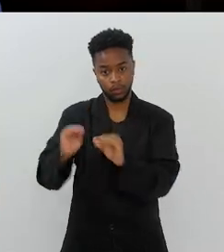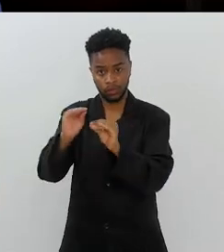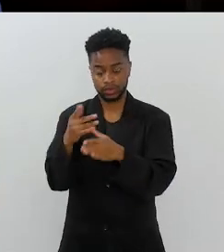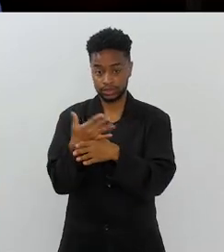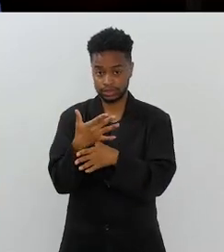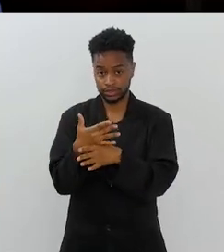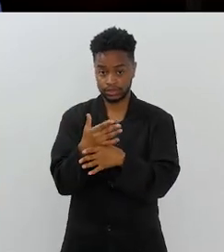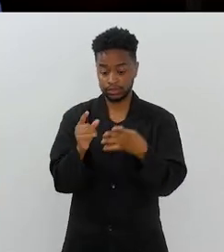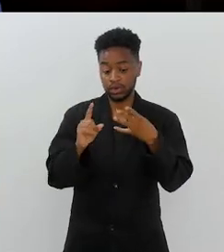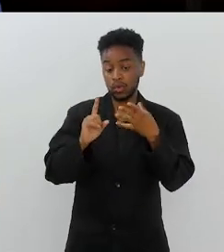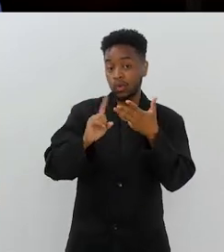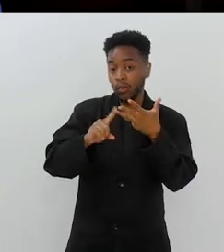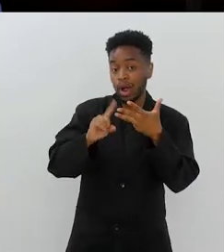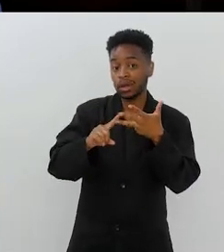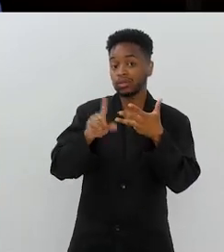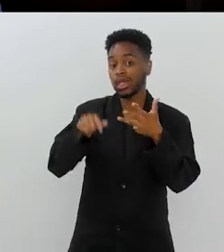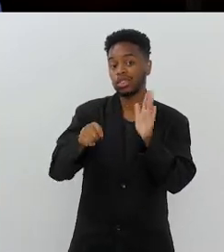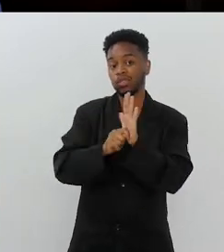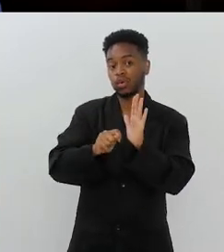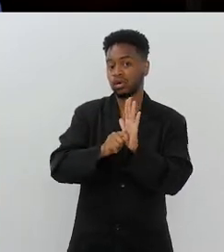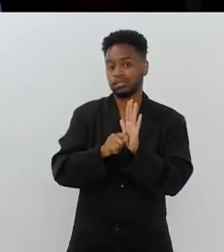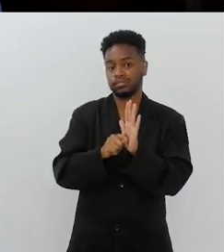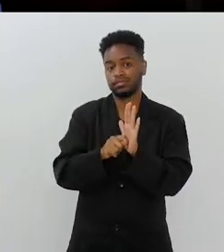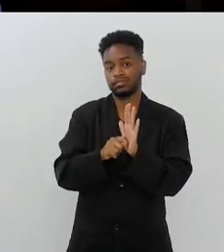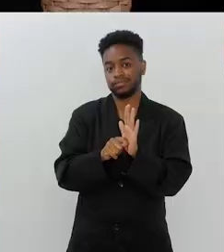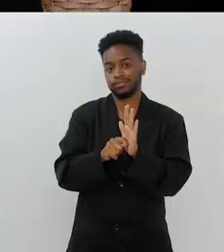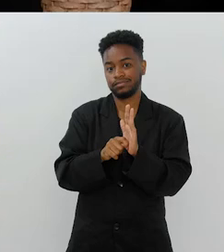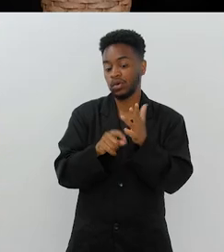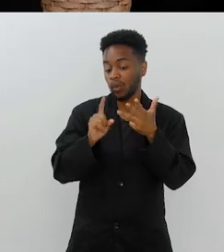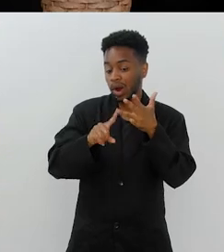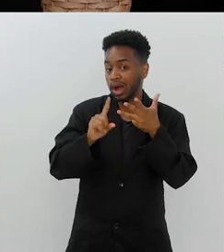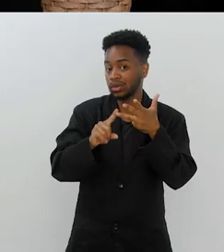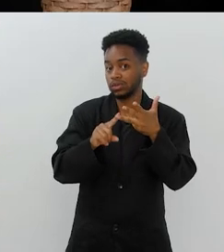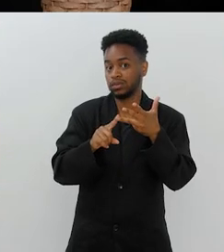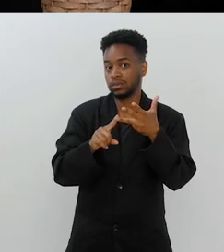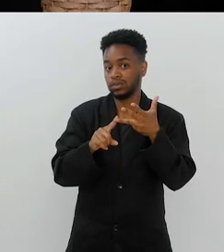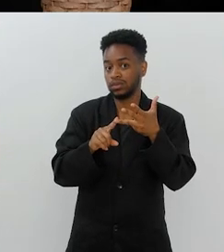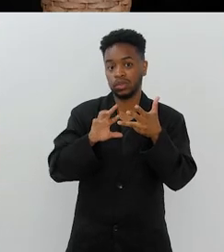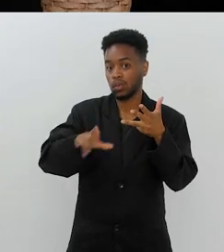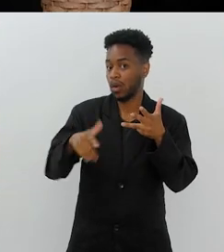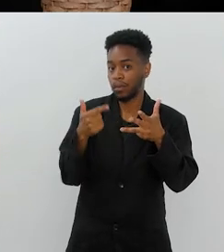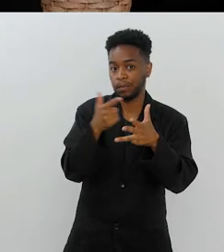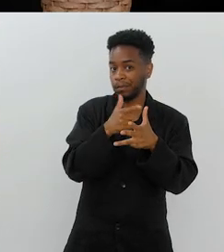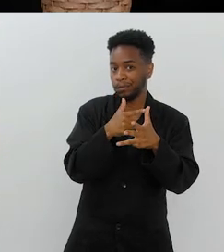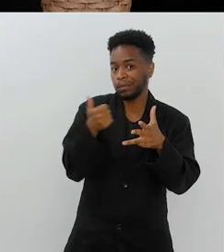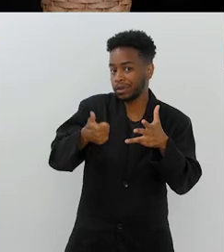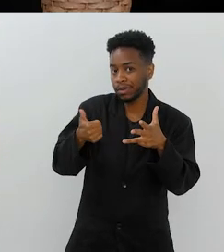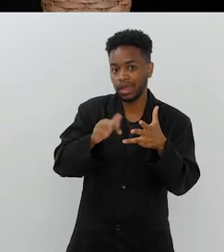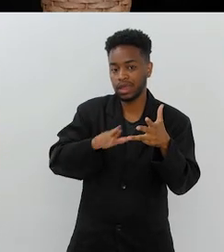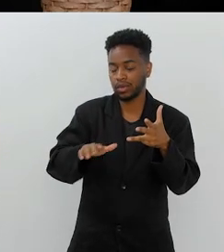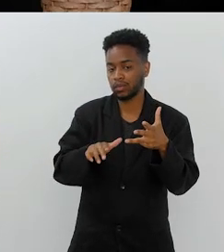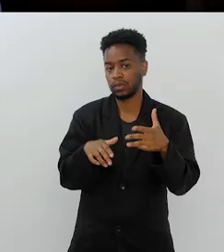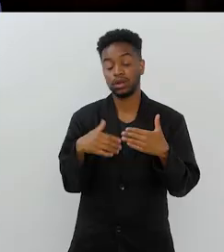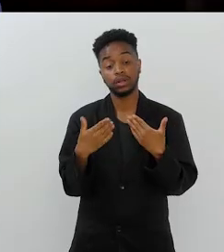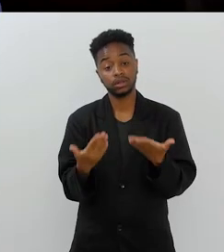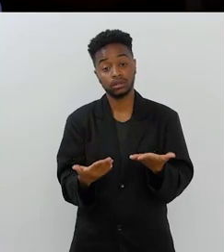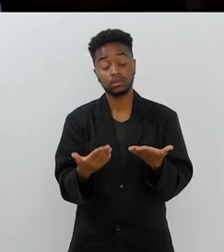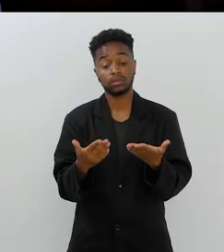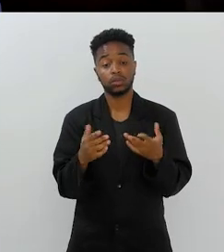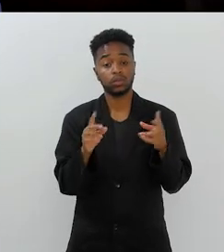cidade para a outra. Em quarto lugar é que vem a droga de São. É verdade. Então, é uma